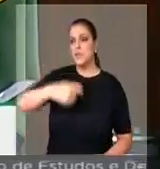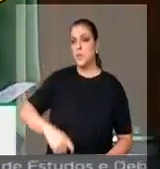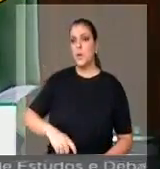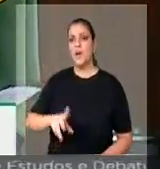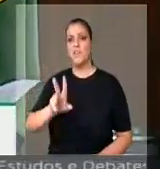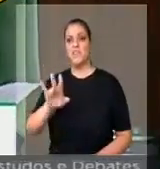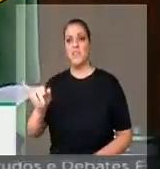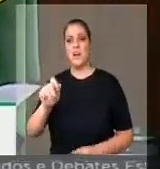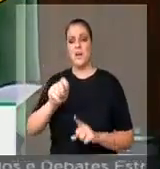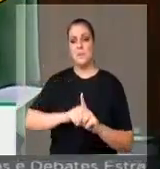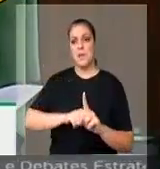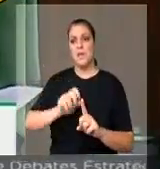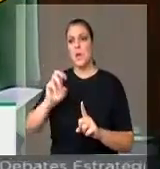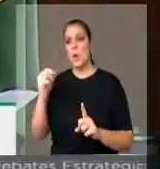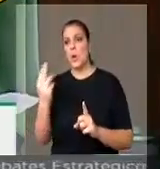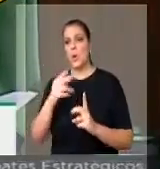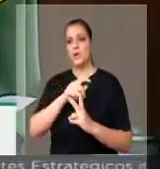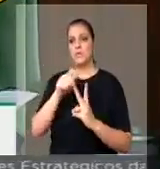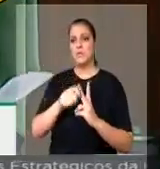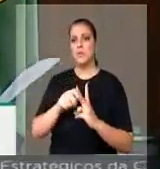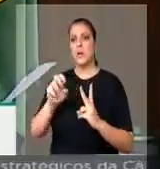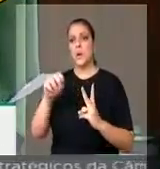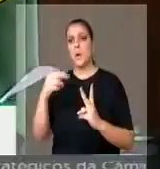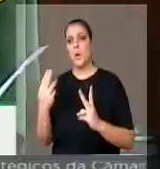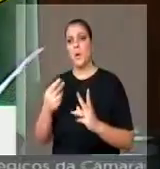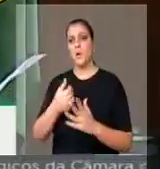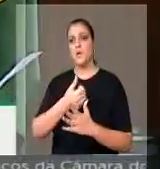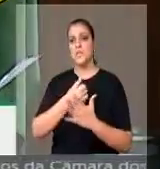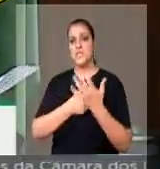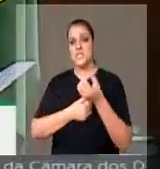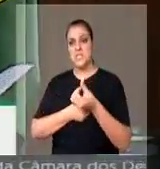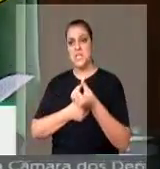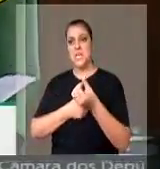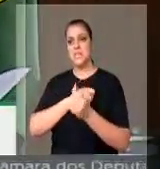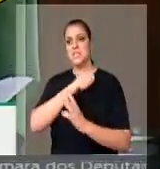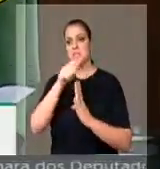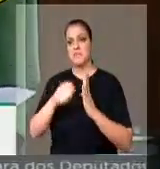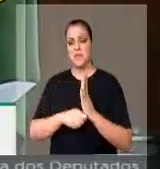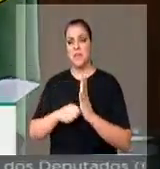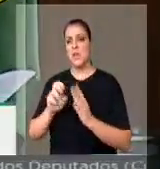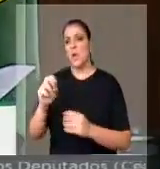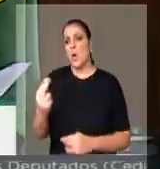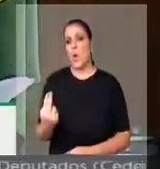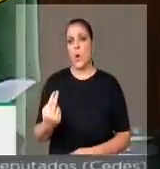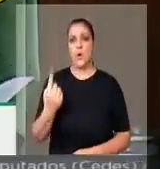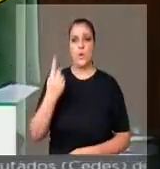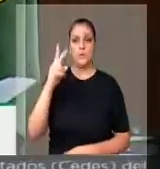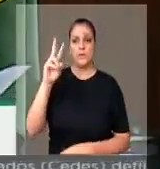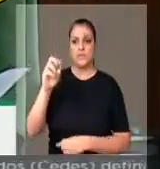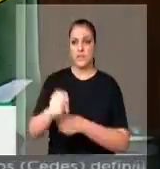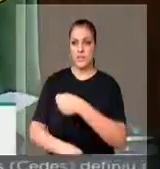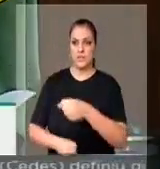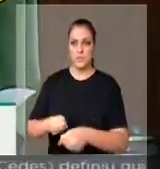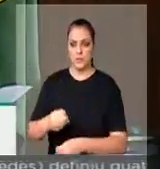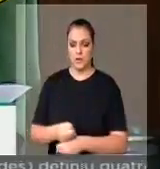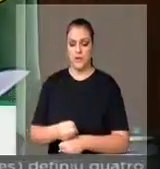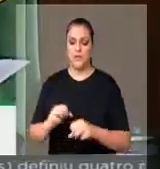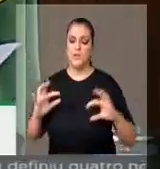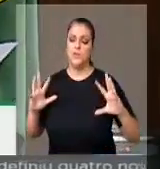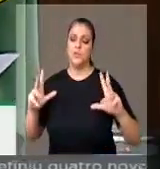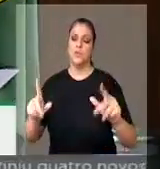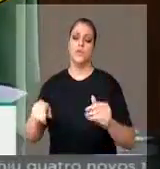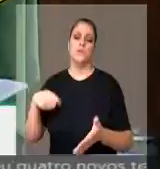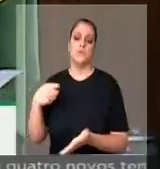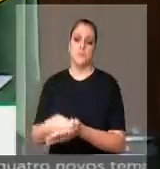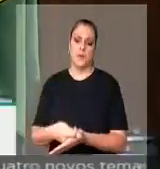por mês, bimensal, semestral ou anual. Mas nós temos uma cultura de contribuir para a Previdência Social